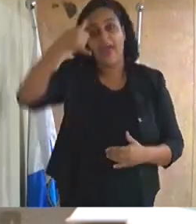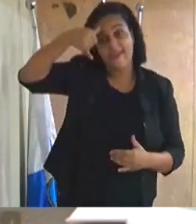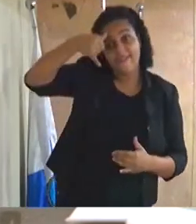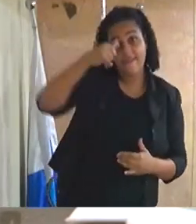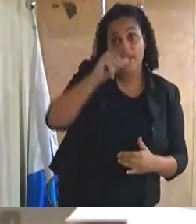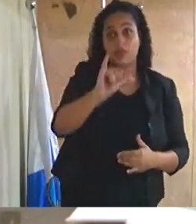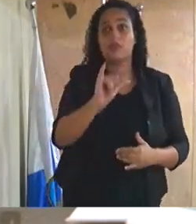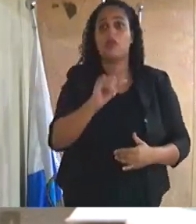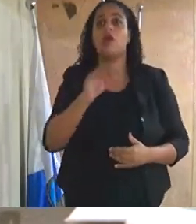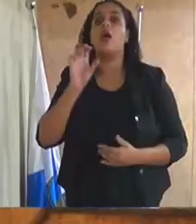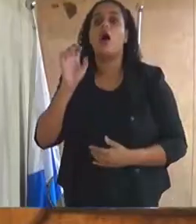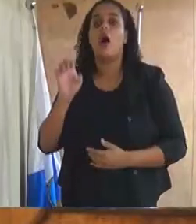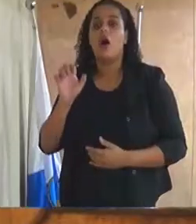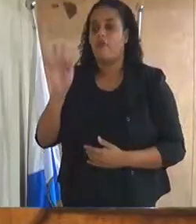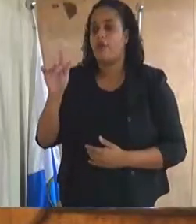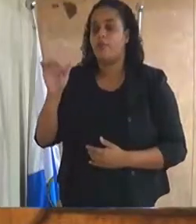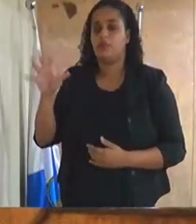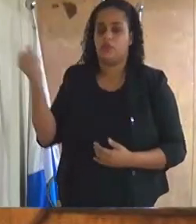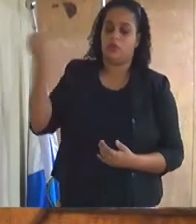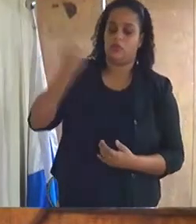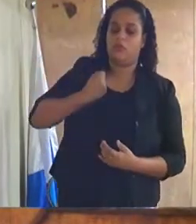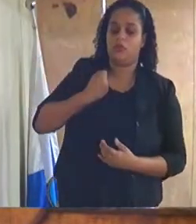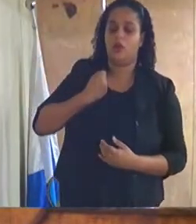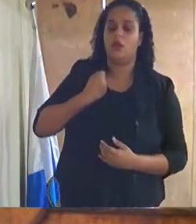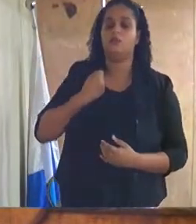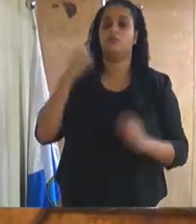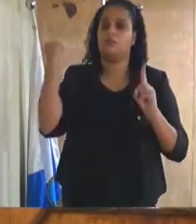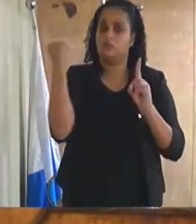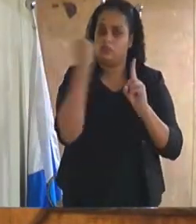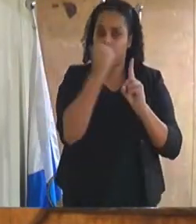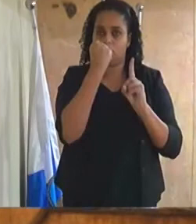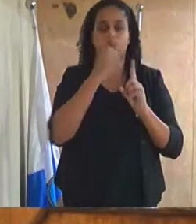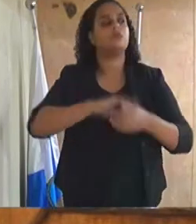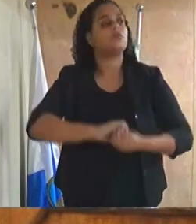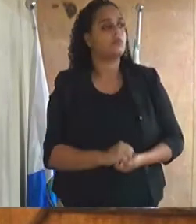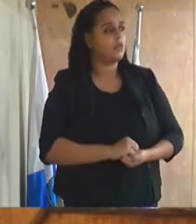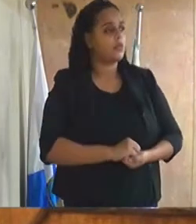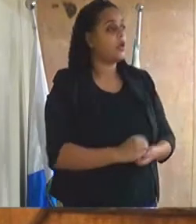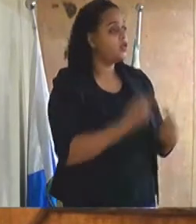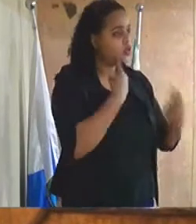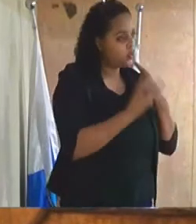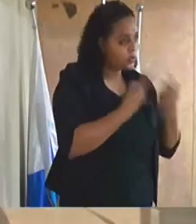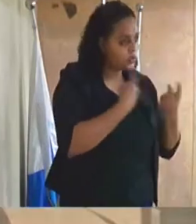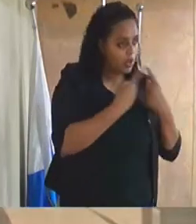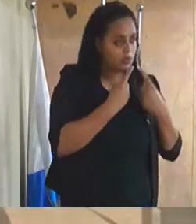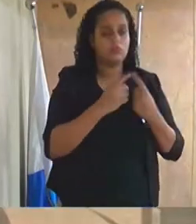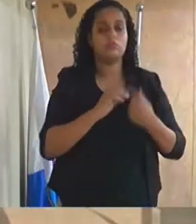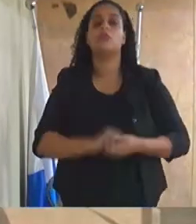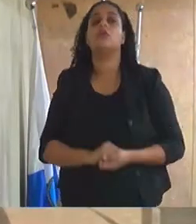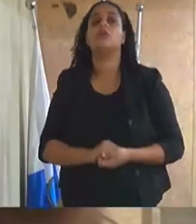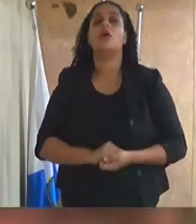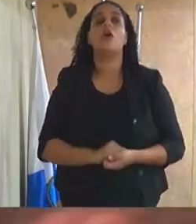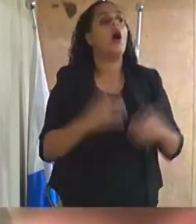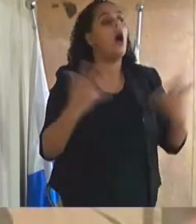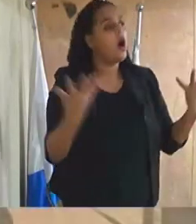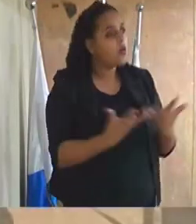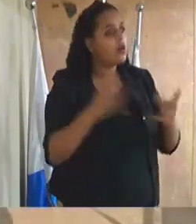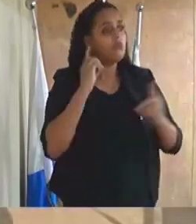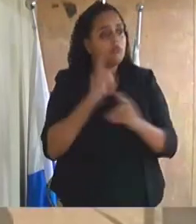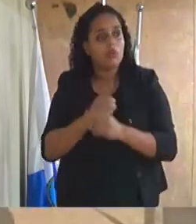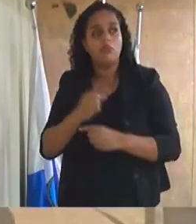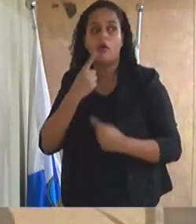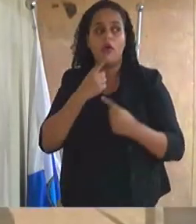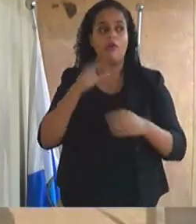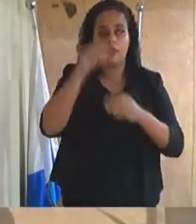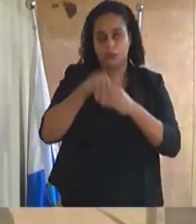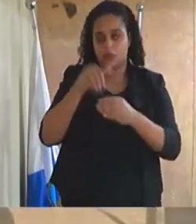feminicídio a matéria encontra-se em discussão não havendo quem queira discutir a matéria encontra-se em votação